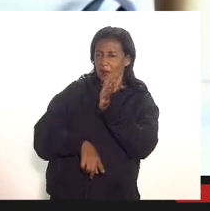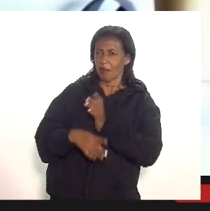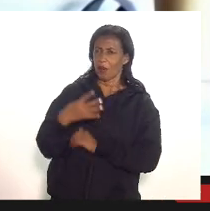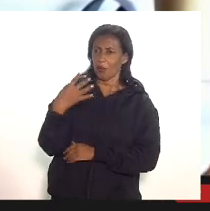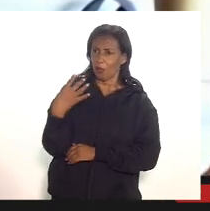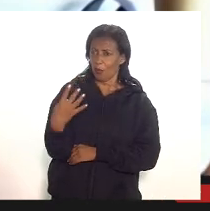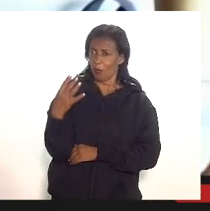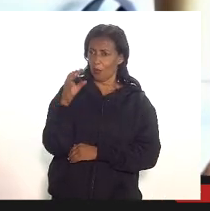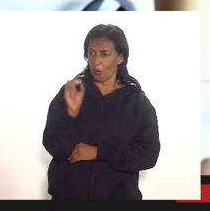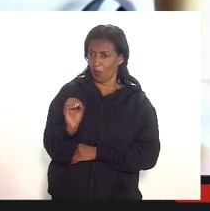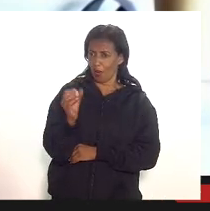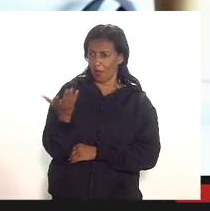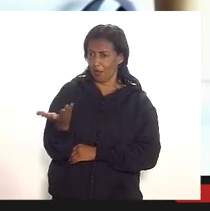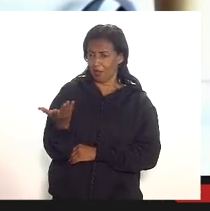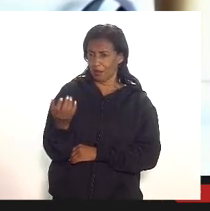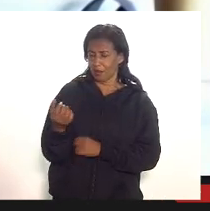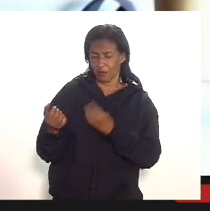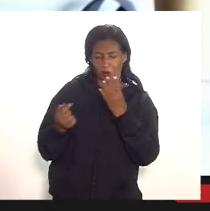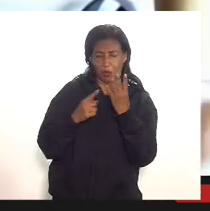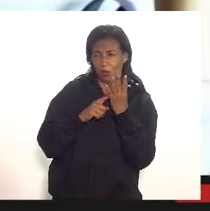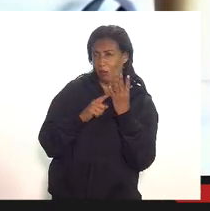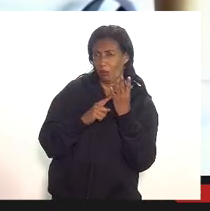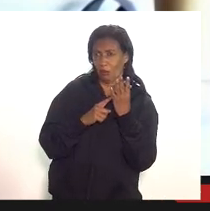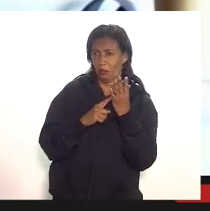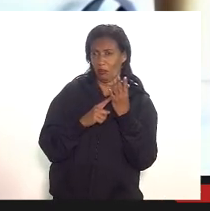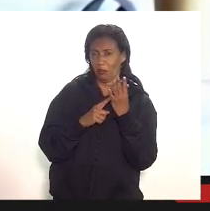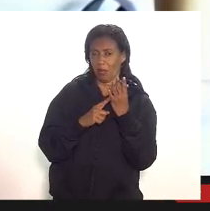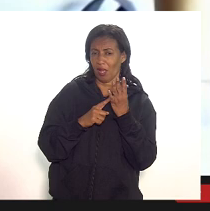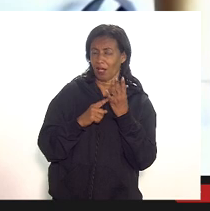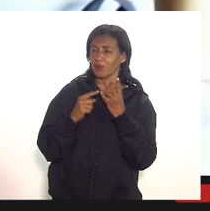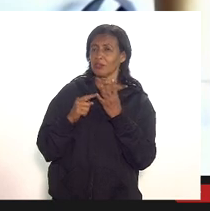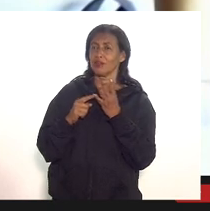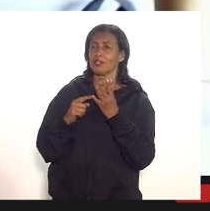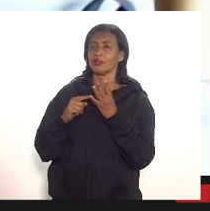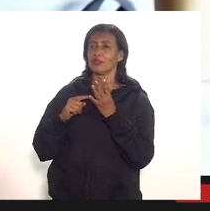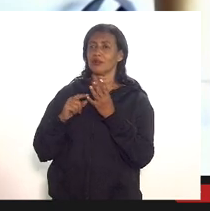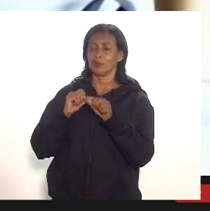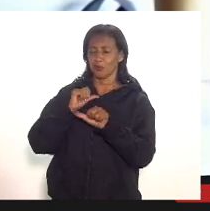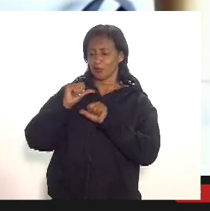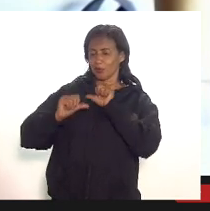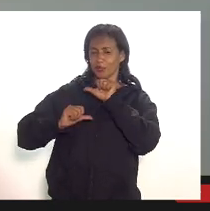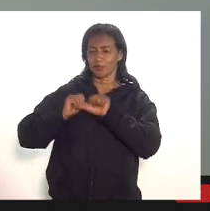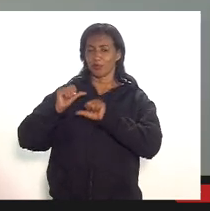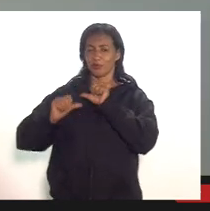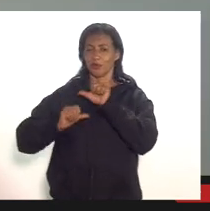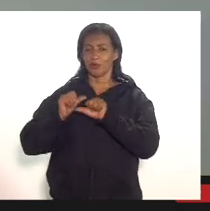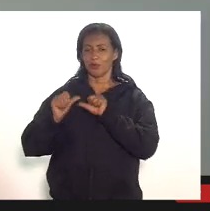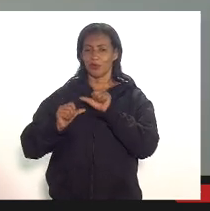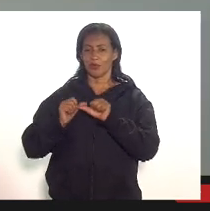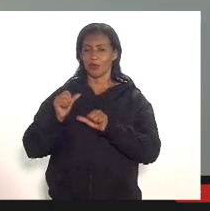esses esses 4 passaram a ser 1